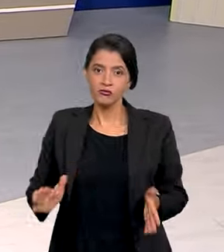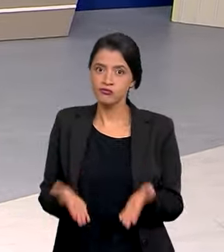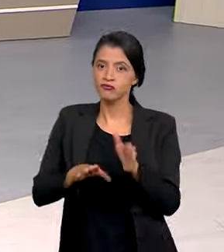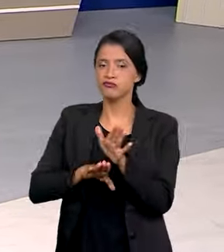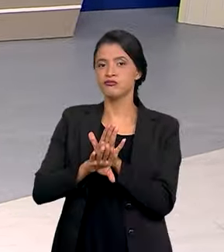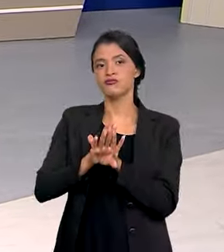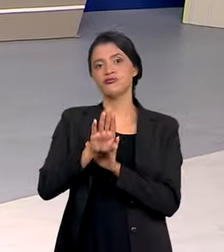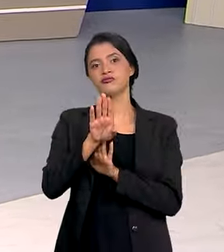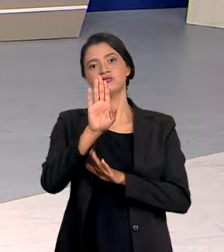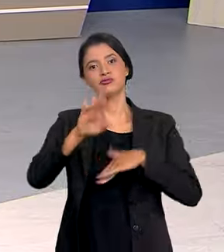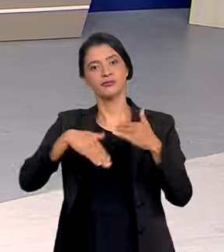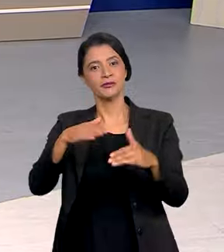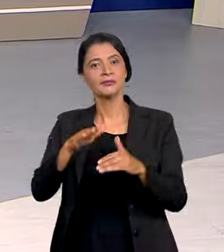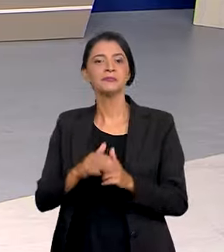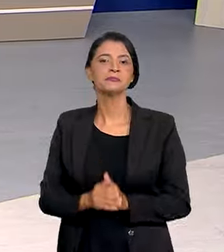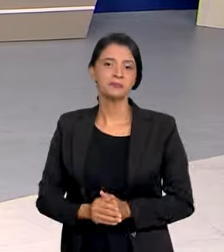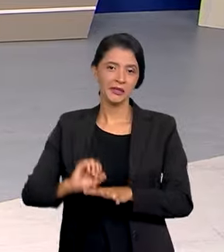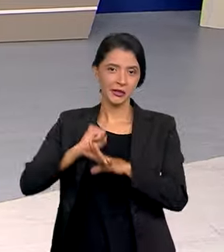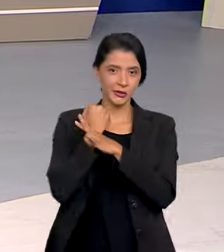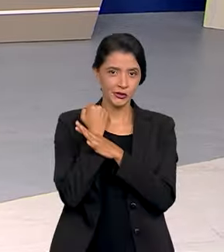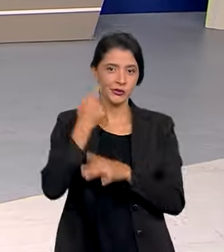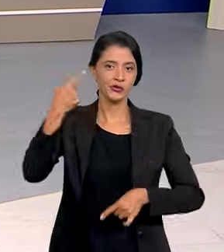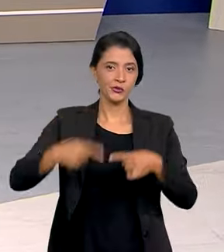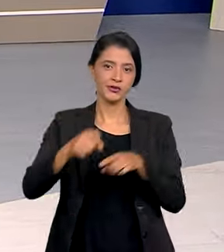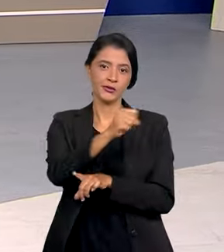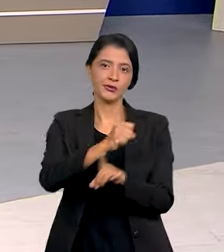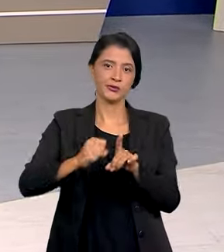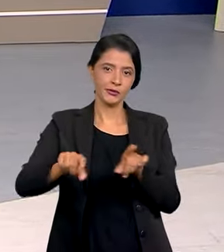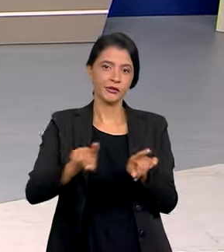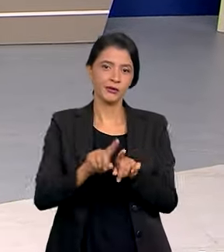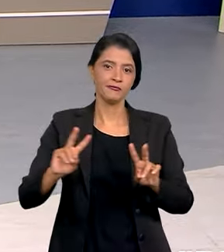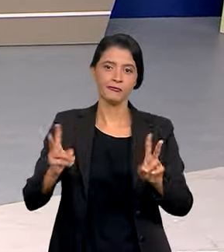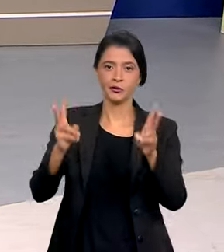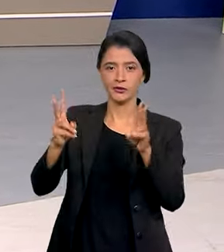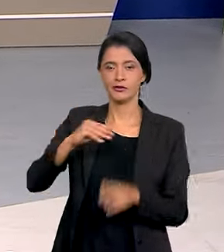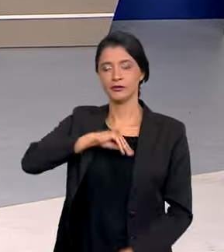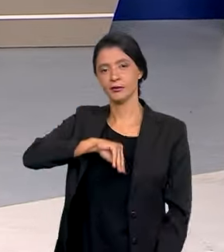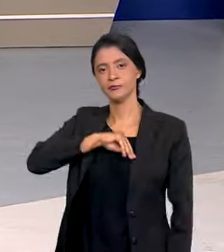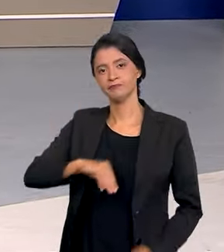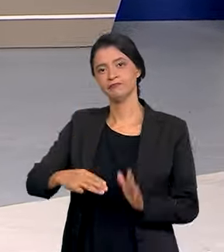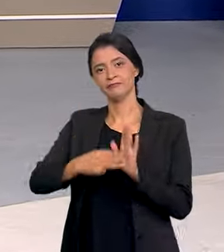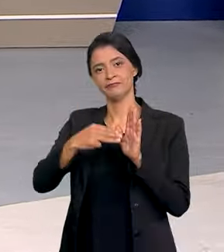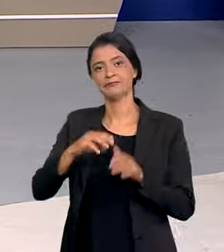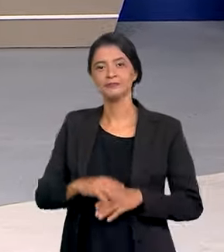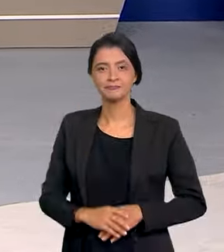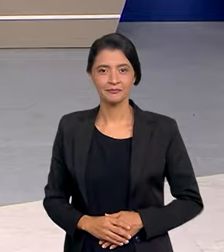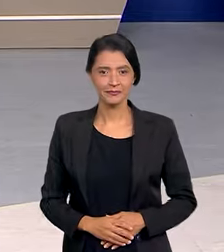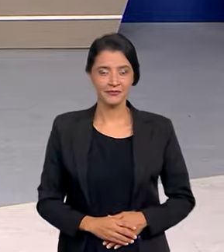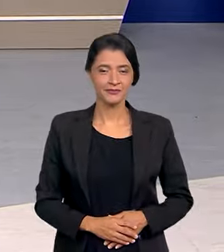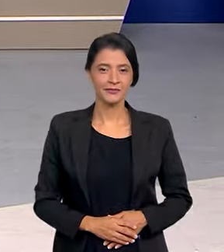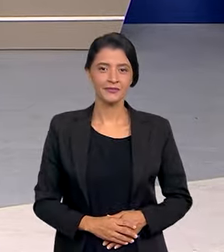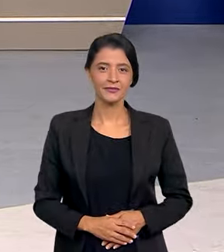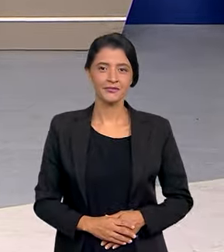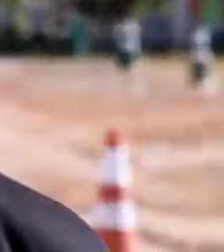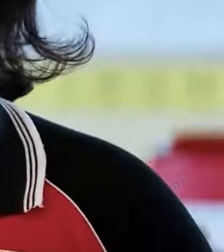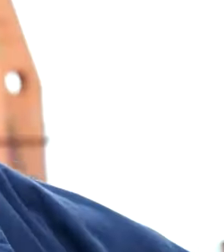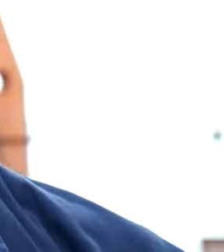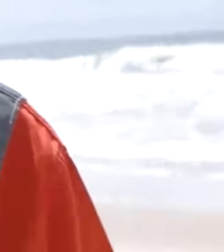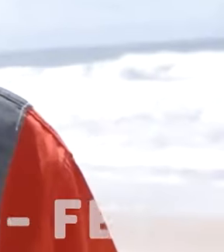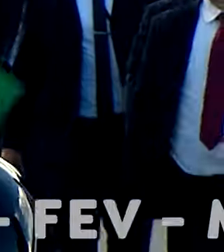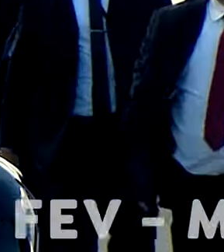emprego e impulsionar o crescimento com a garantia de políticas sociais e da valorização do salário mínimo.